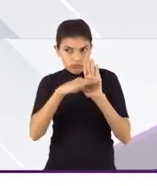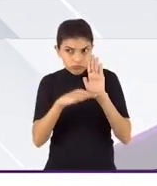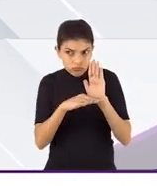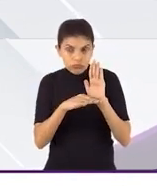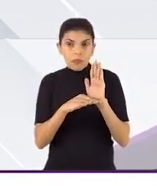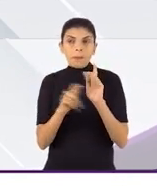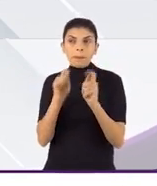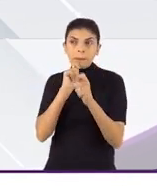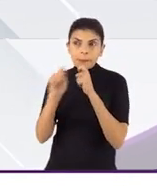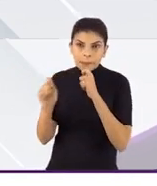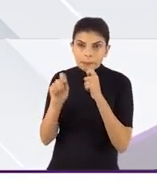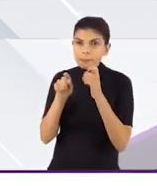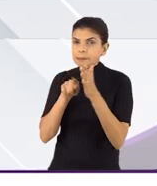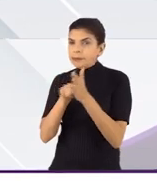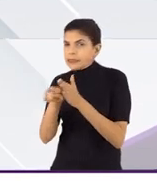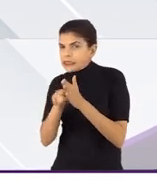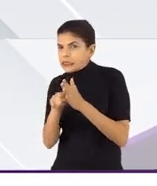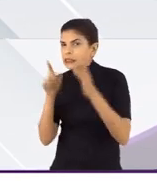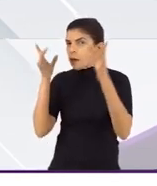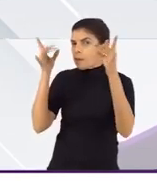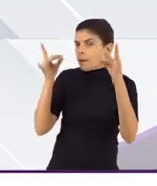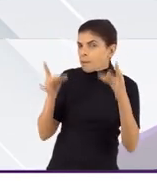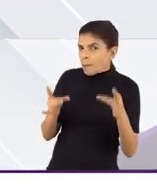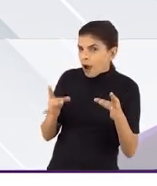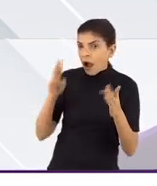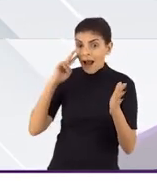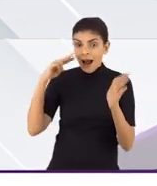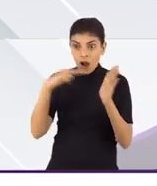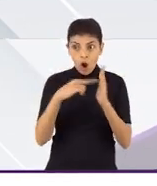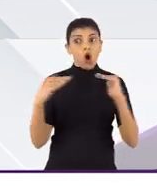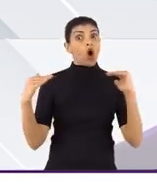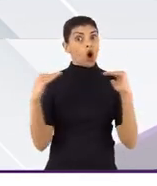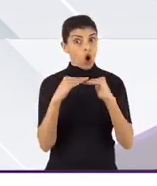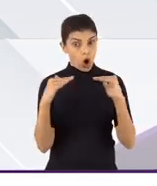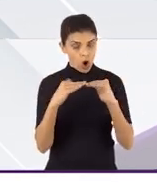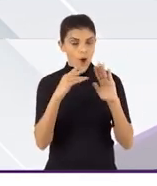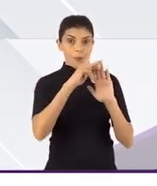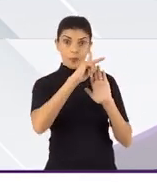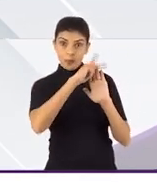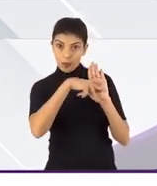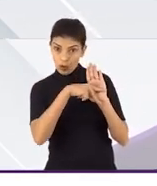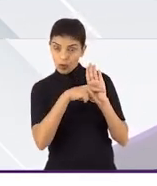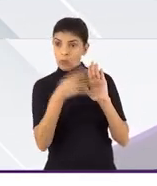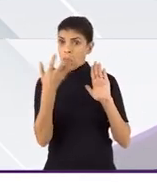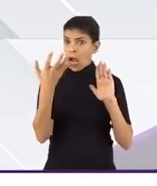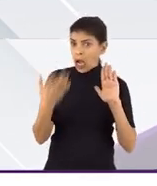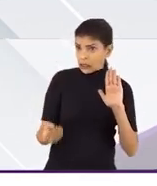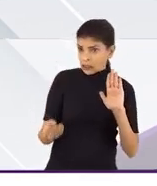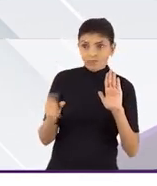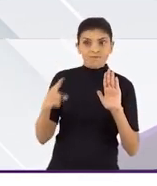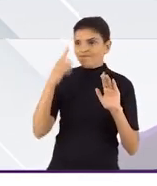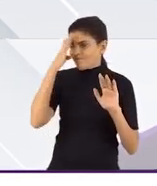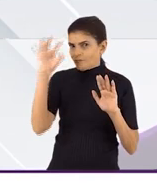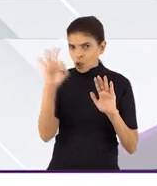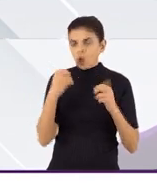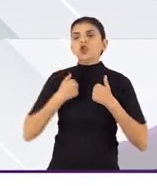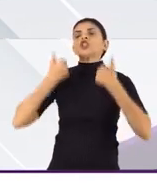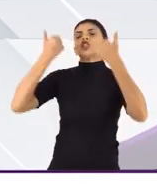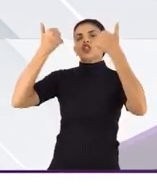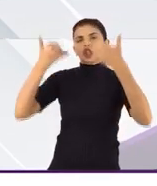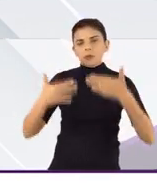entender o que vai ser o proposto, ver se há uma necessidade ou não de maiores